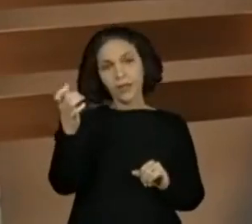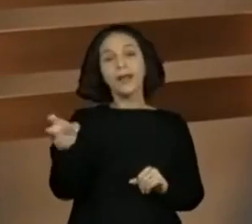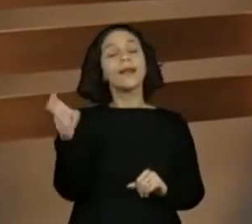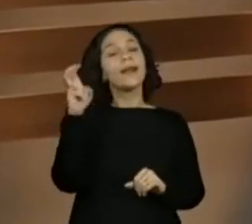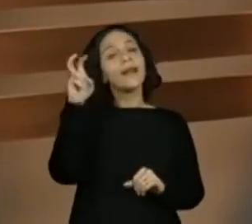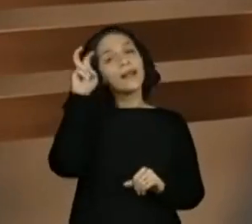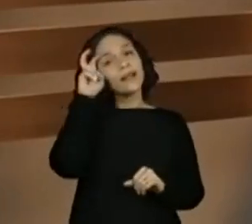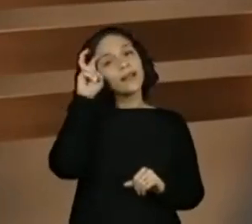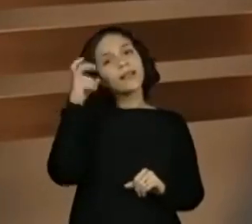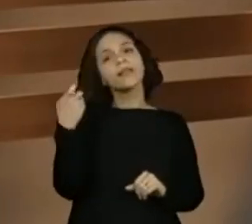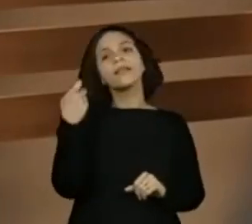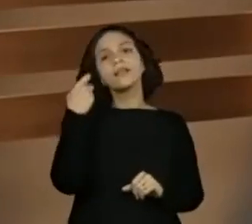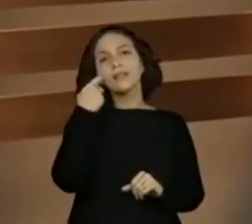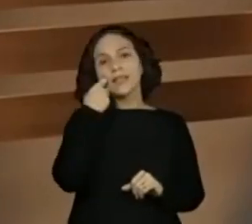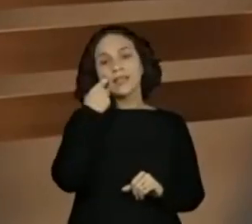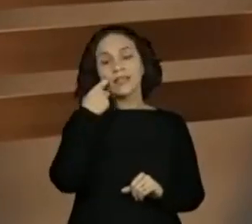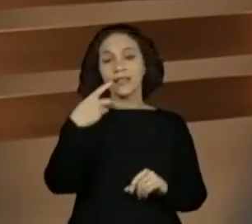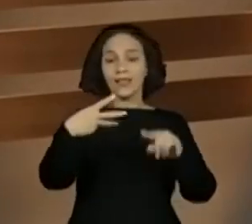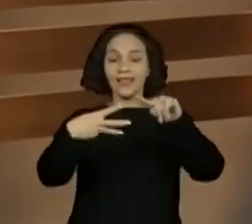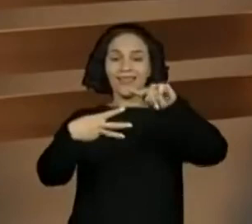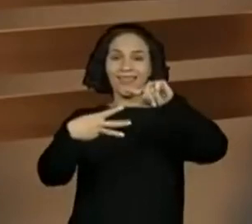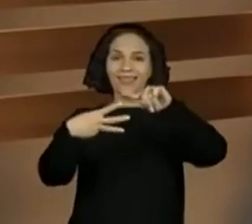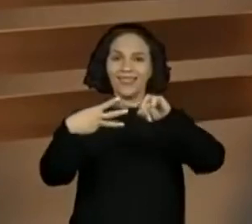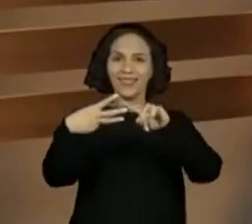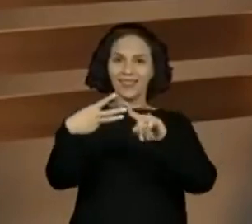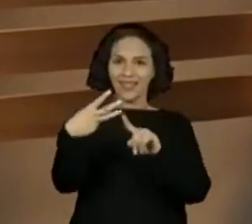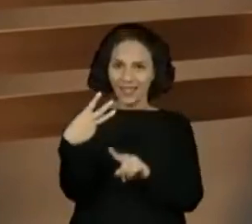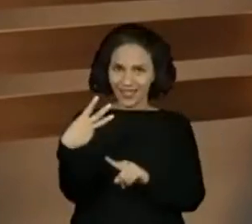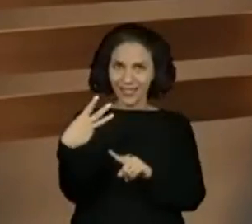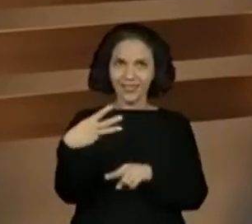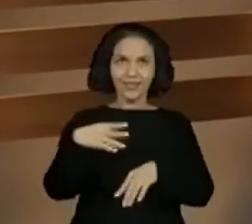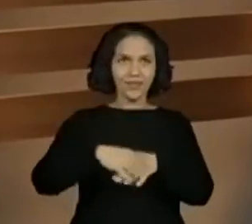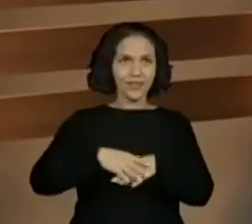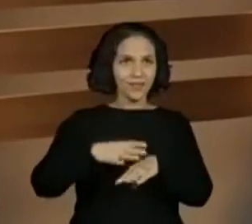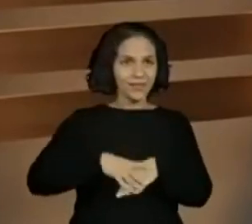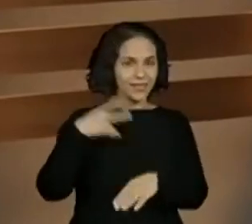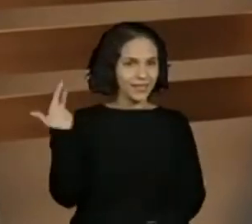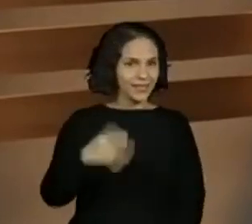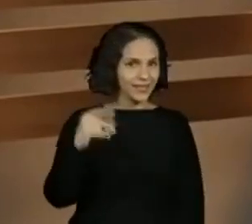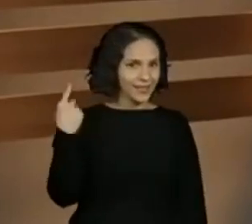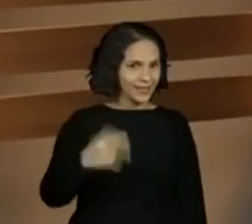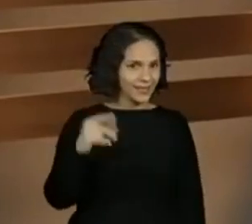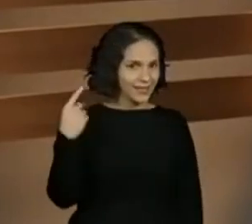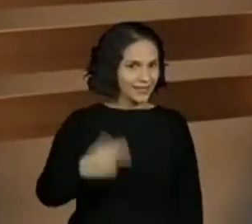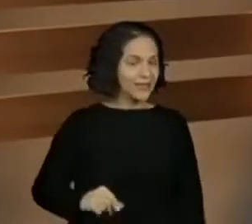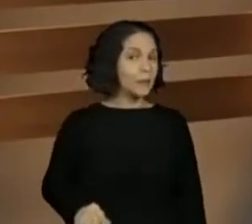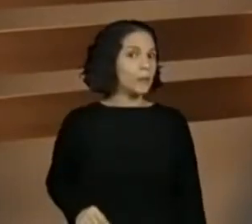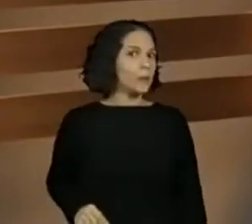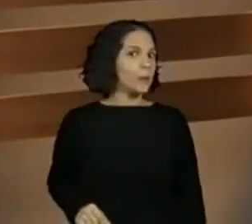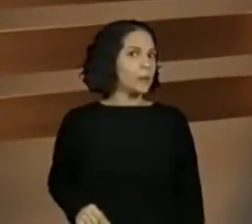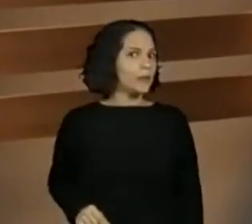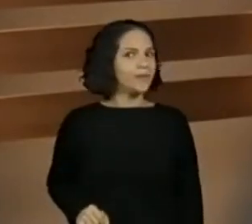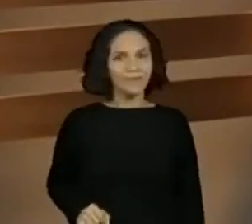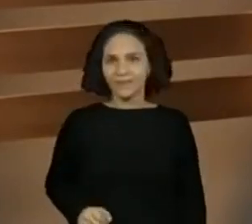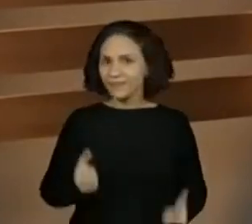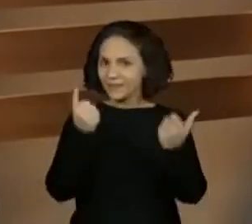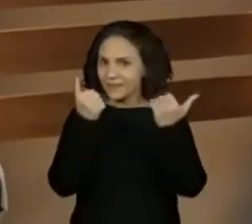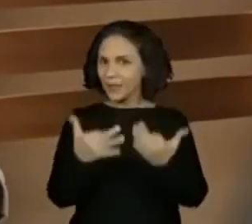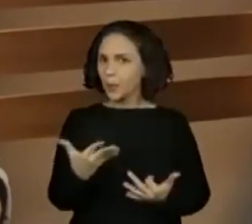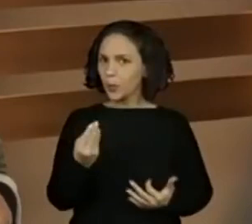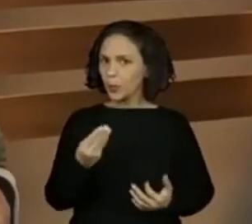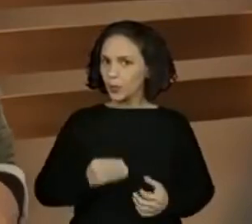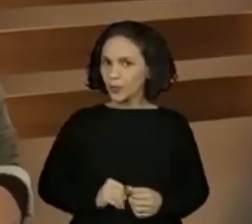sexta-feira teremos três aulas seguidas de matemática. Ufa! Muita coisa para a gente falar, certo?